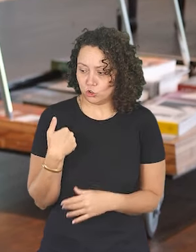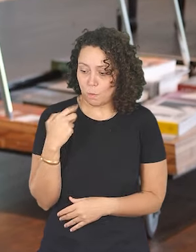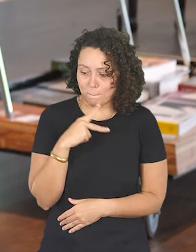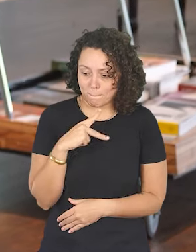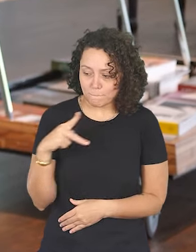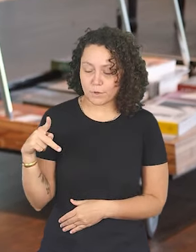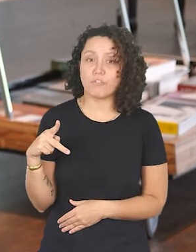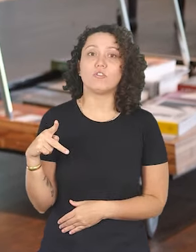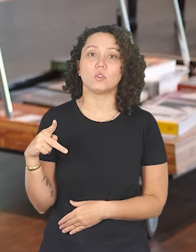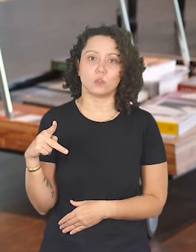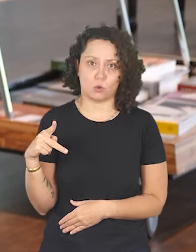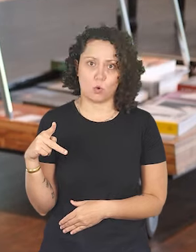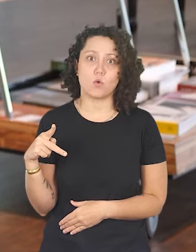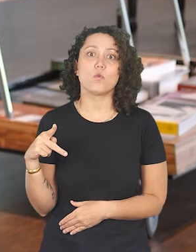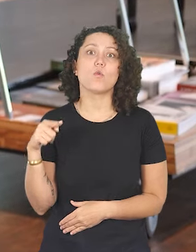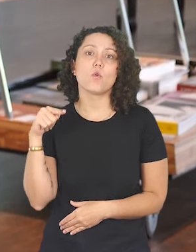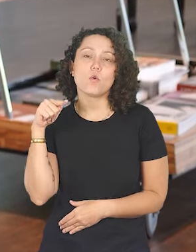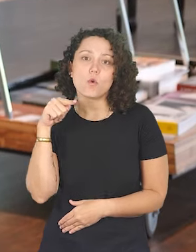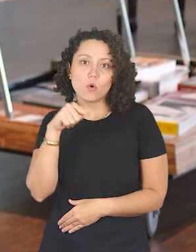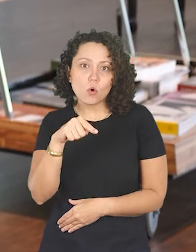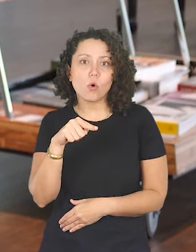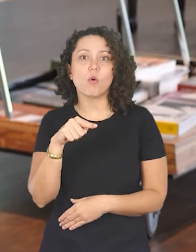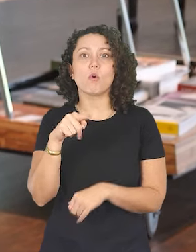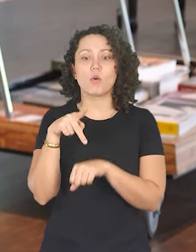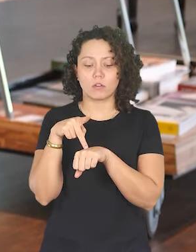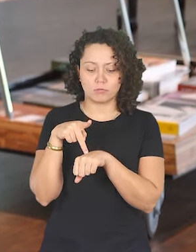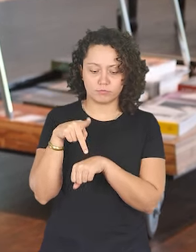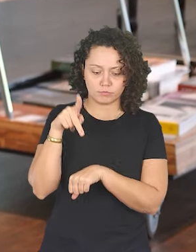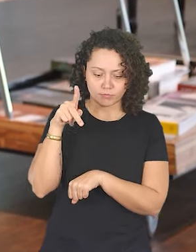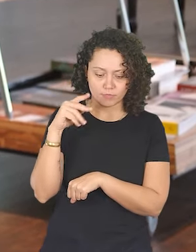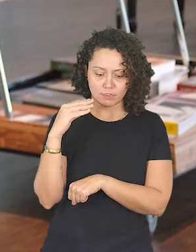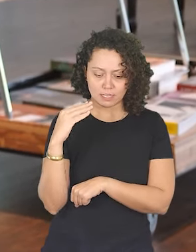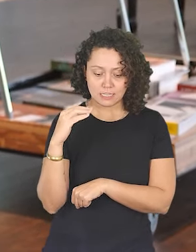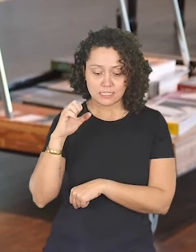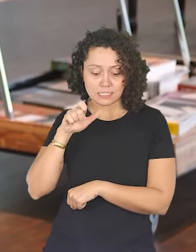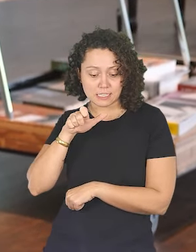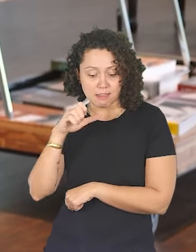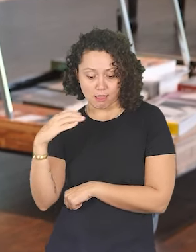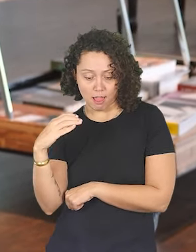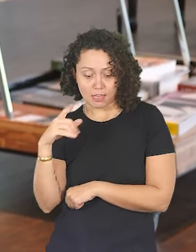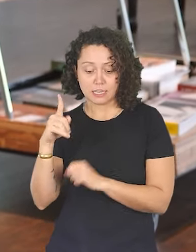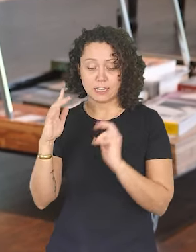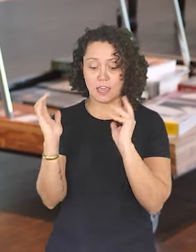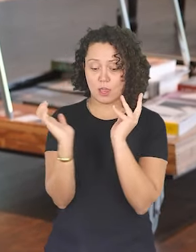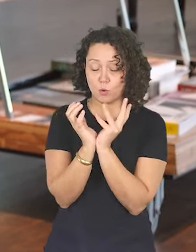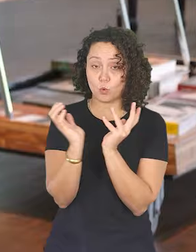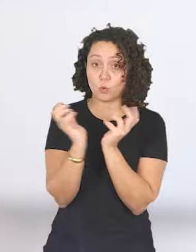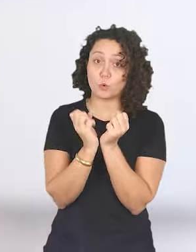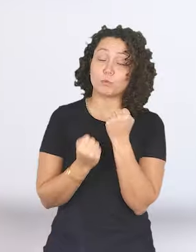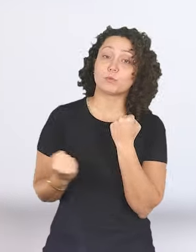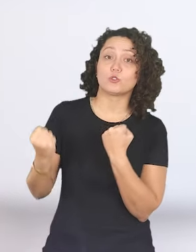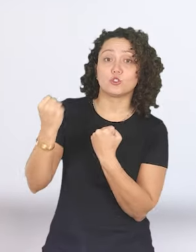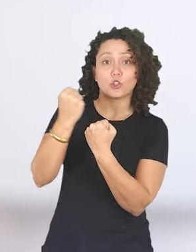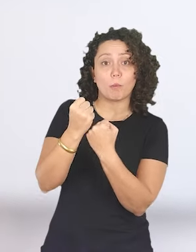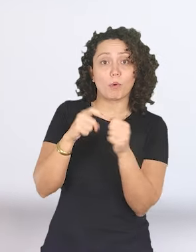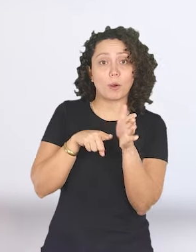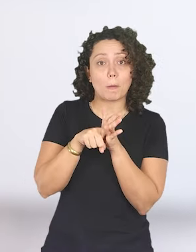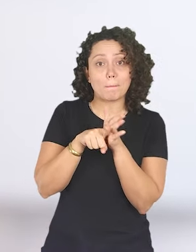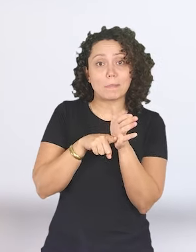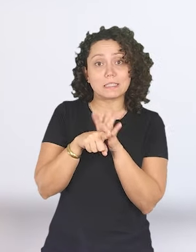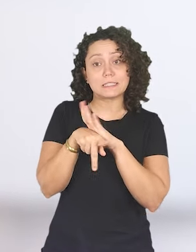professora de uma especialização no CELAC, que é um núcleo de apoio à pesquisa na ECA, é uma